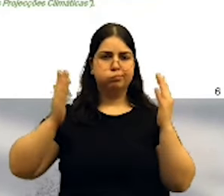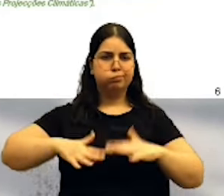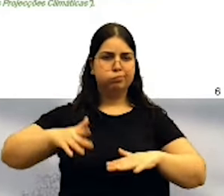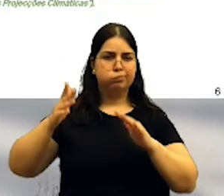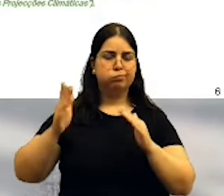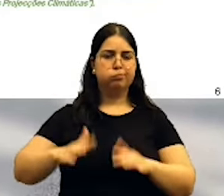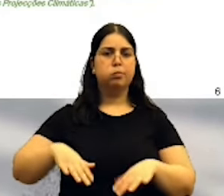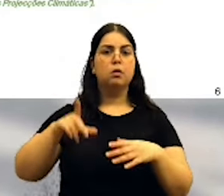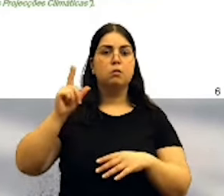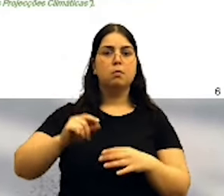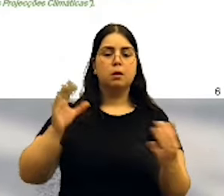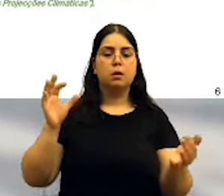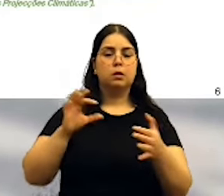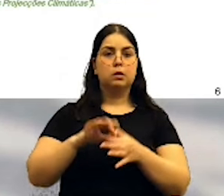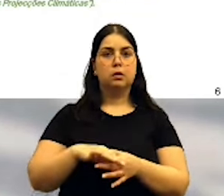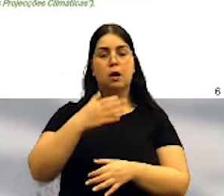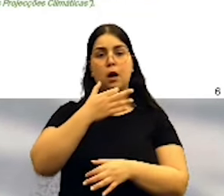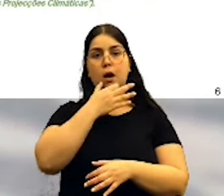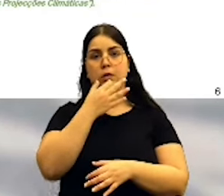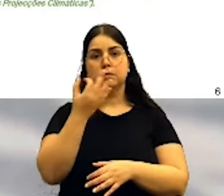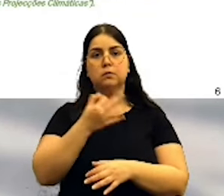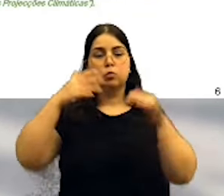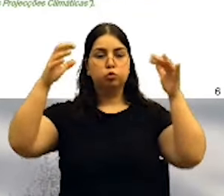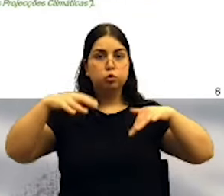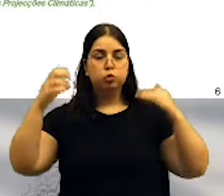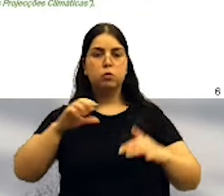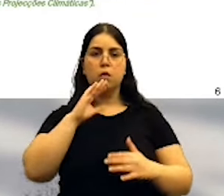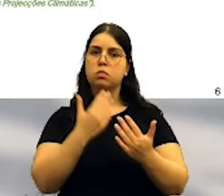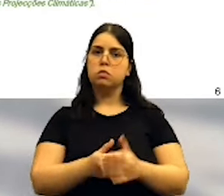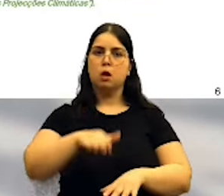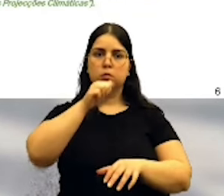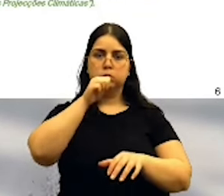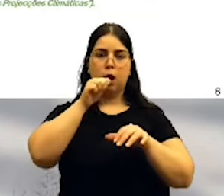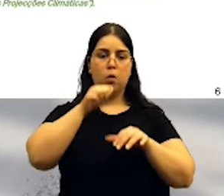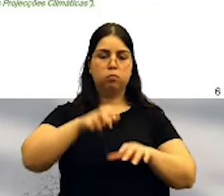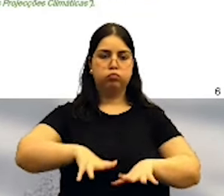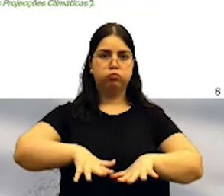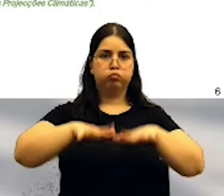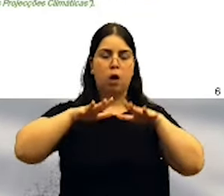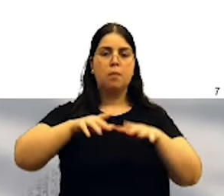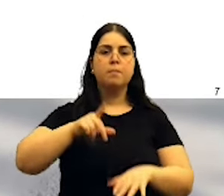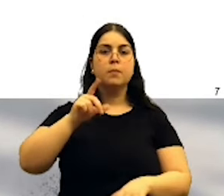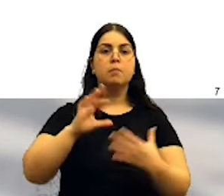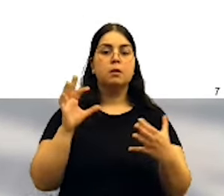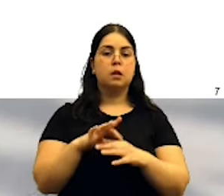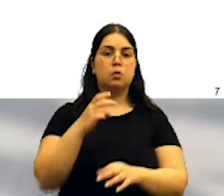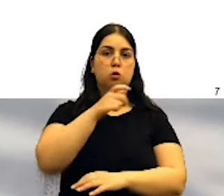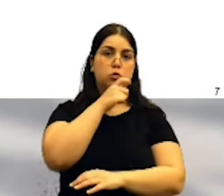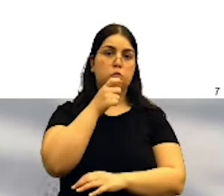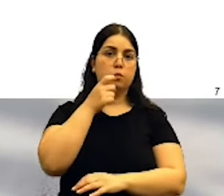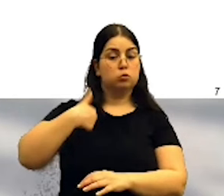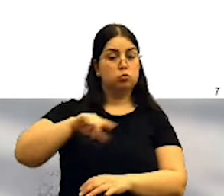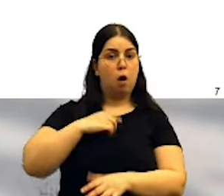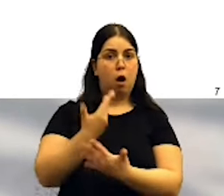decorrentes de inundações quando há excesso de poluviosidade. E, no contexto dos compromissos que temos assumidos,